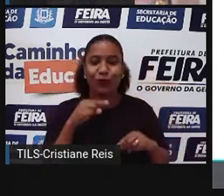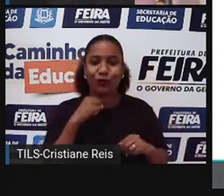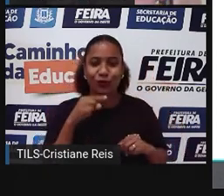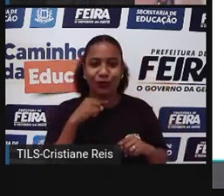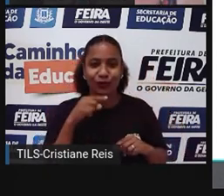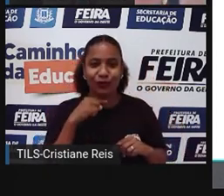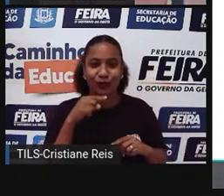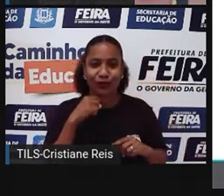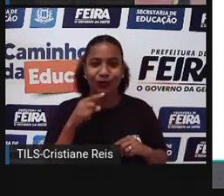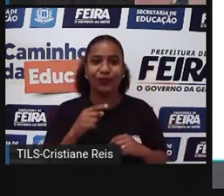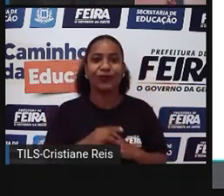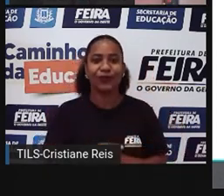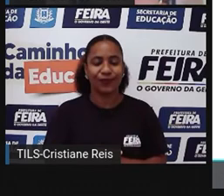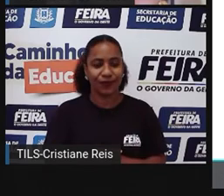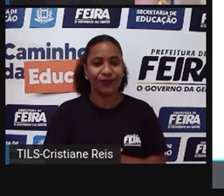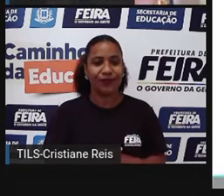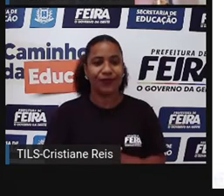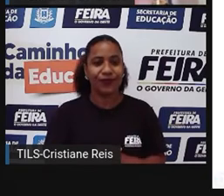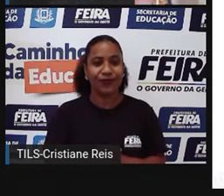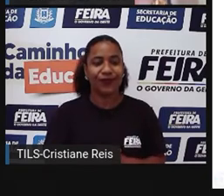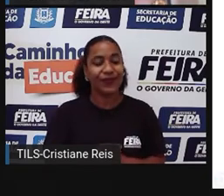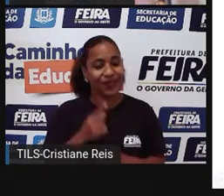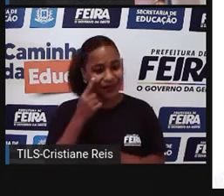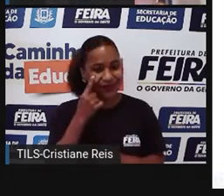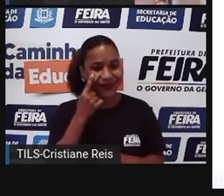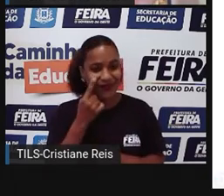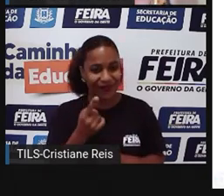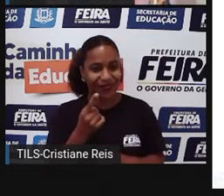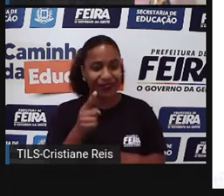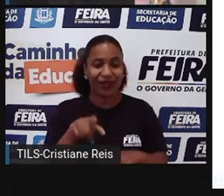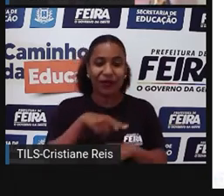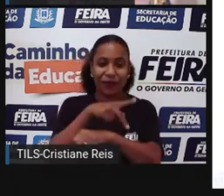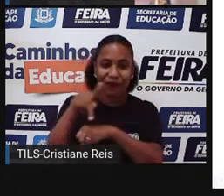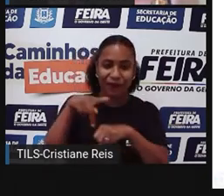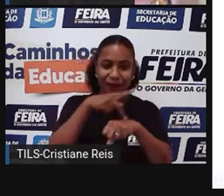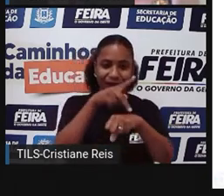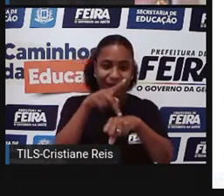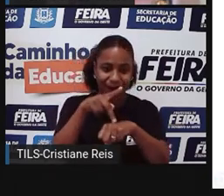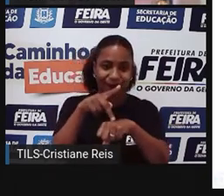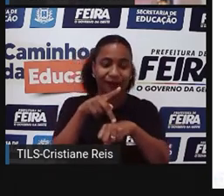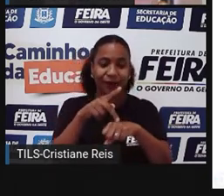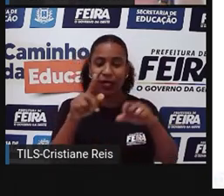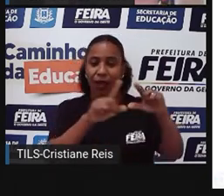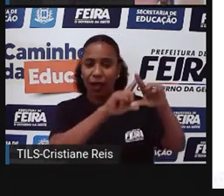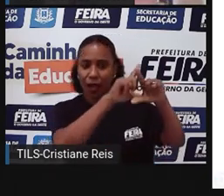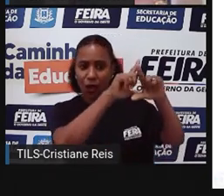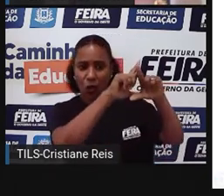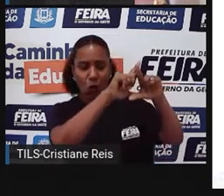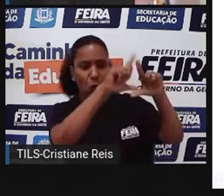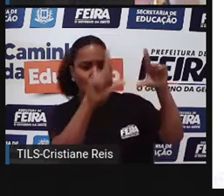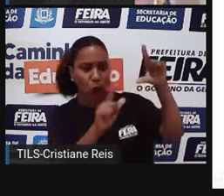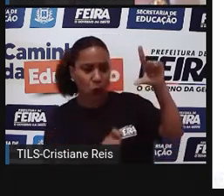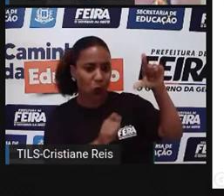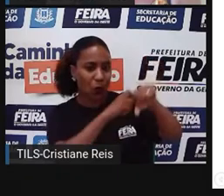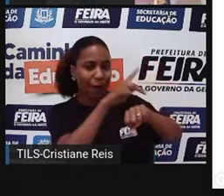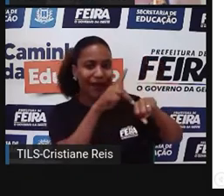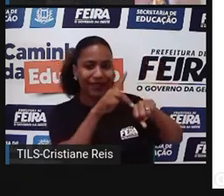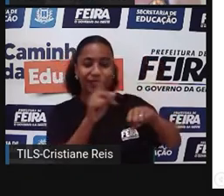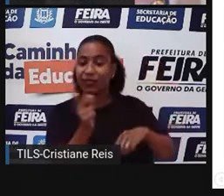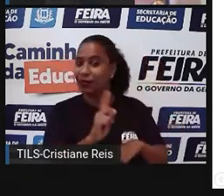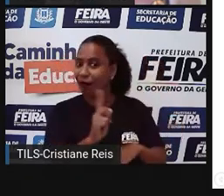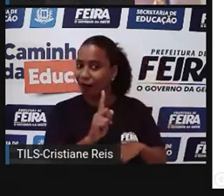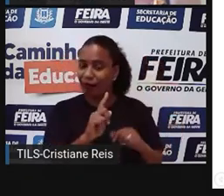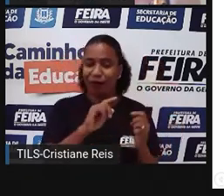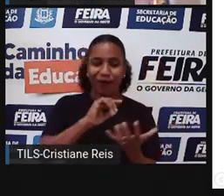mandei, ele se configurou. é um país, você vê que a África não é um país, é um continente com